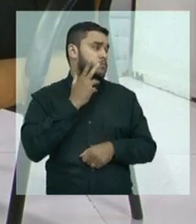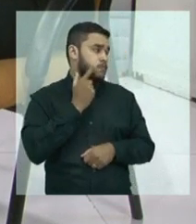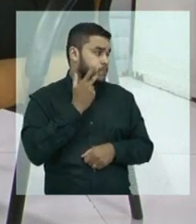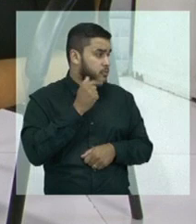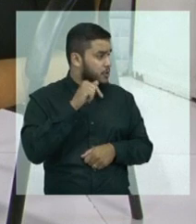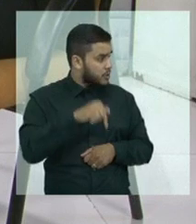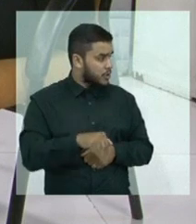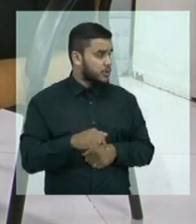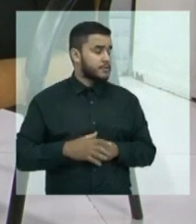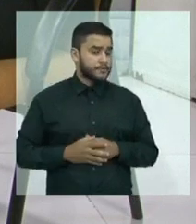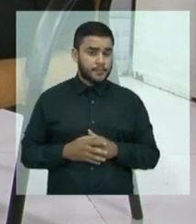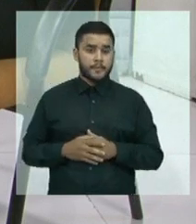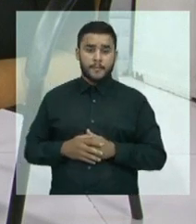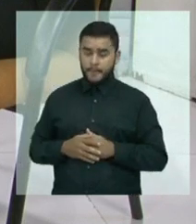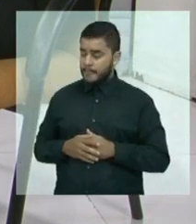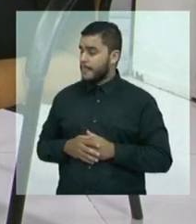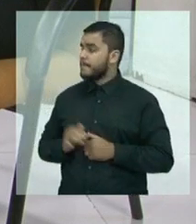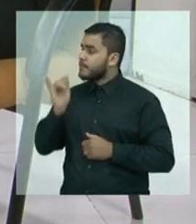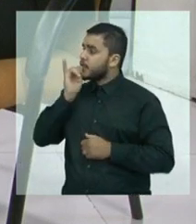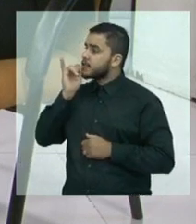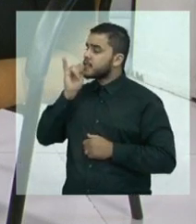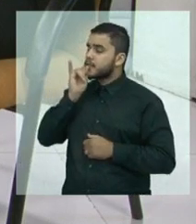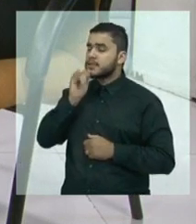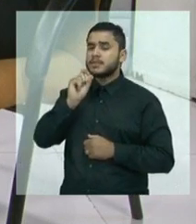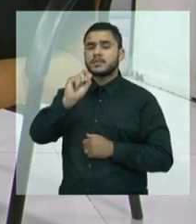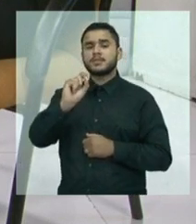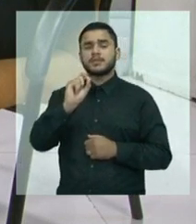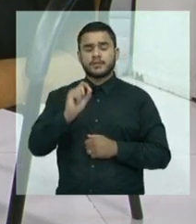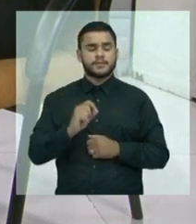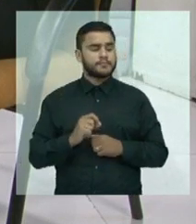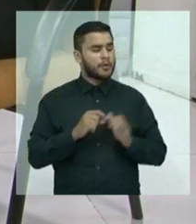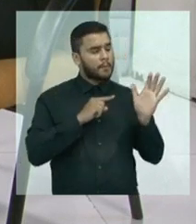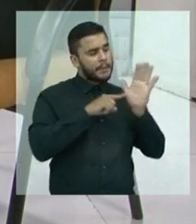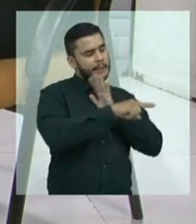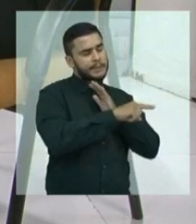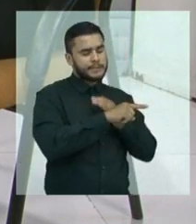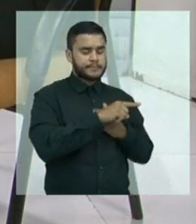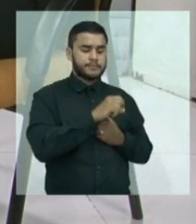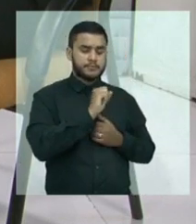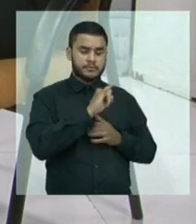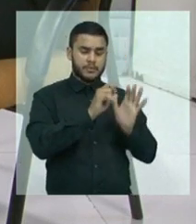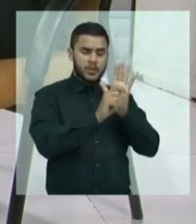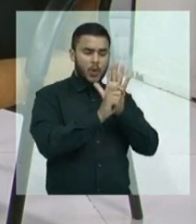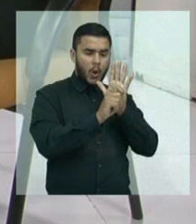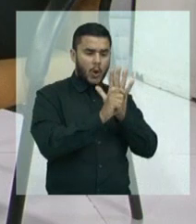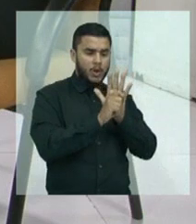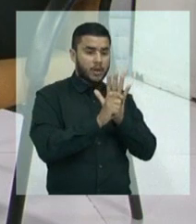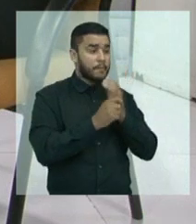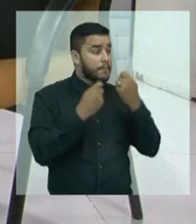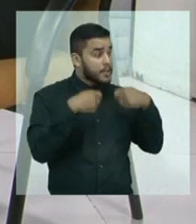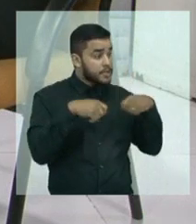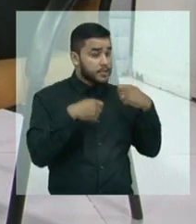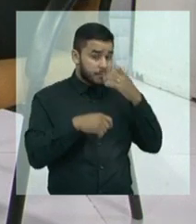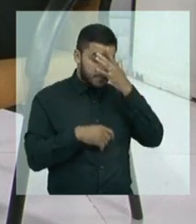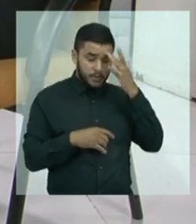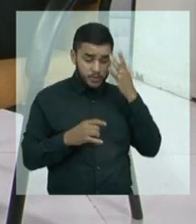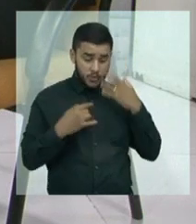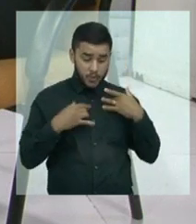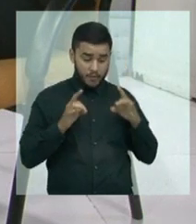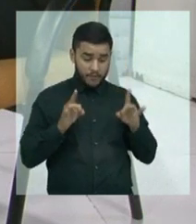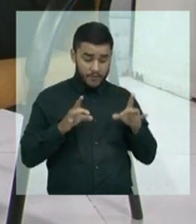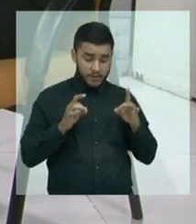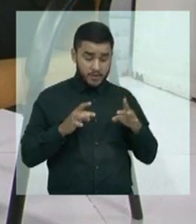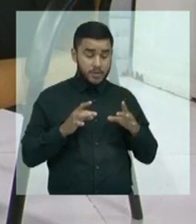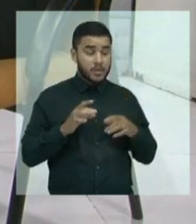aqueles que defendem que para combater as drogas, o ideal seria ir na fonte. Aonde ela é